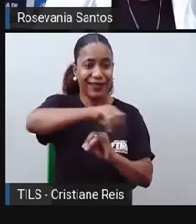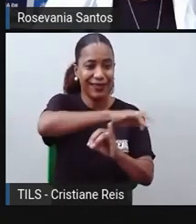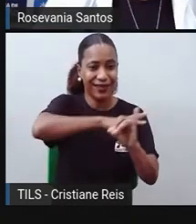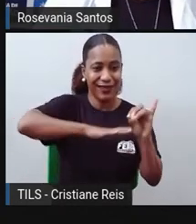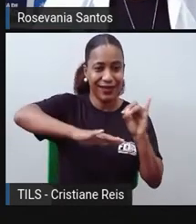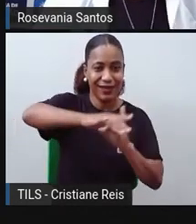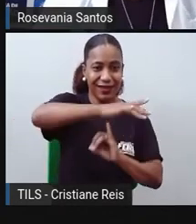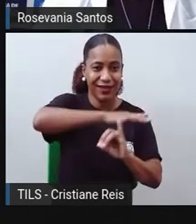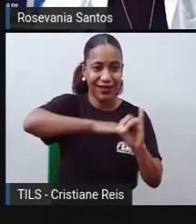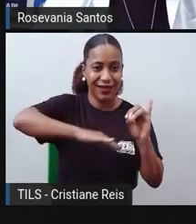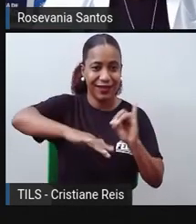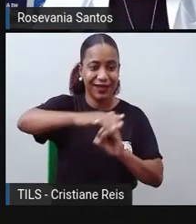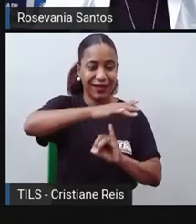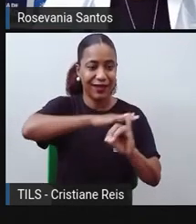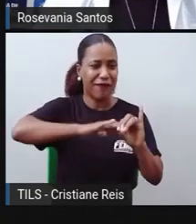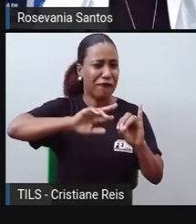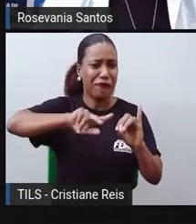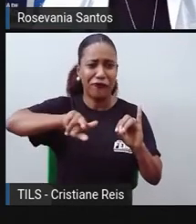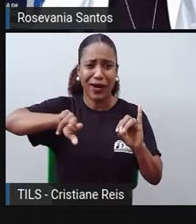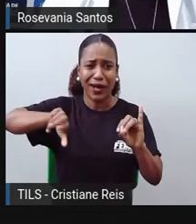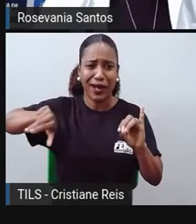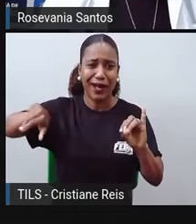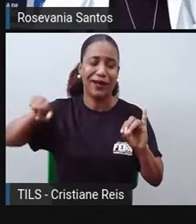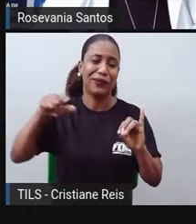Nova Caledônia.